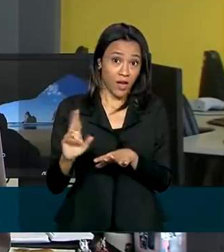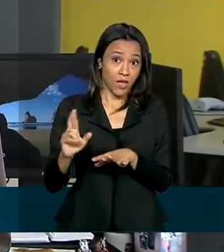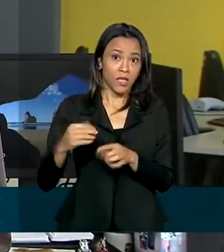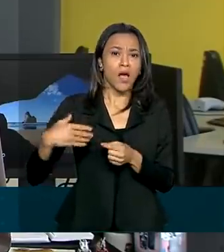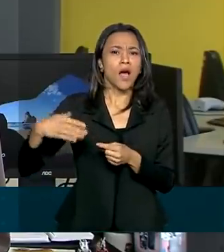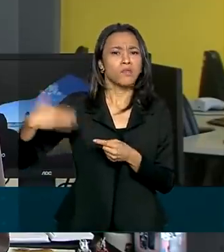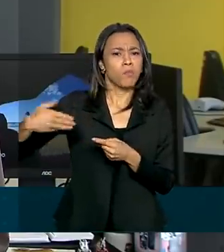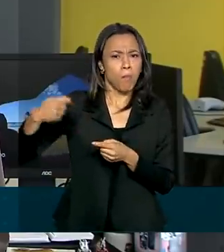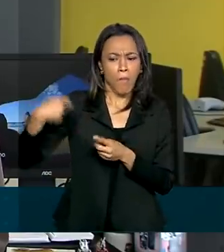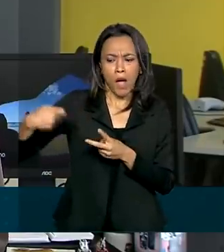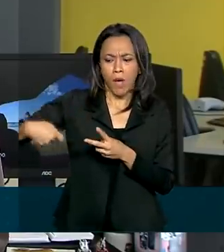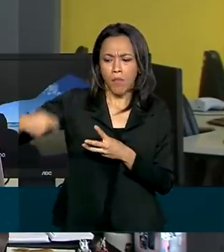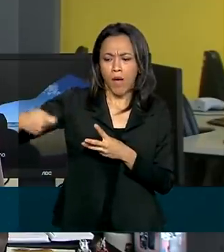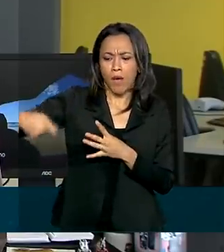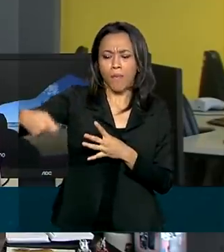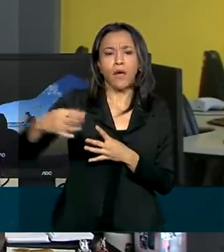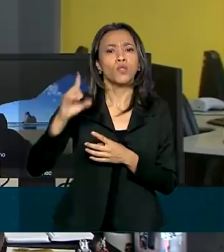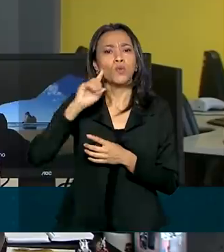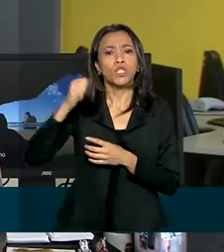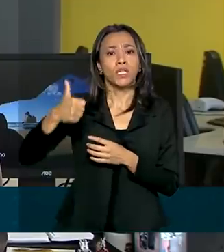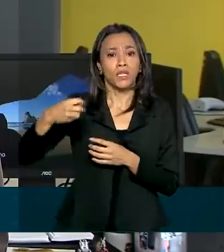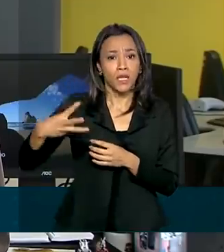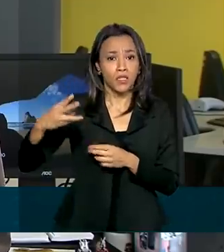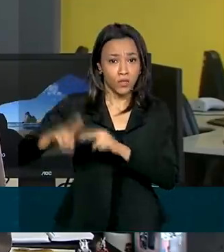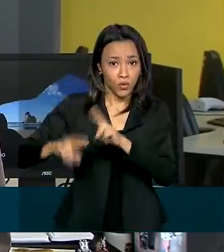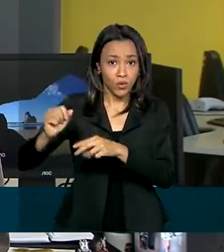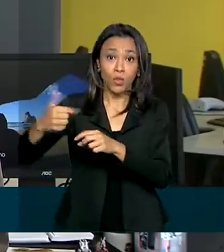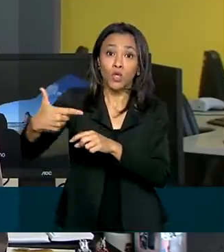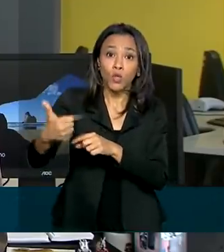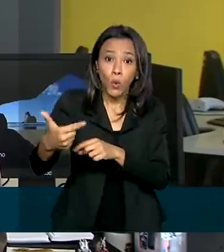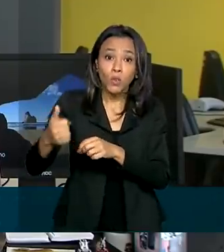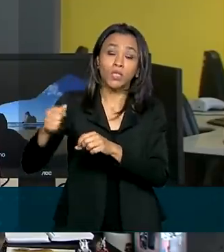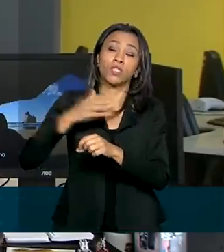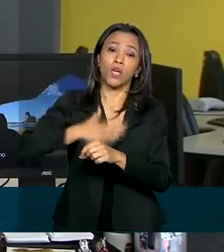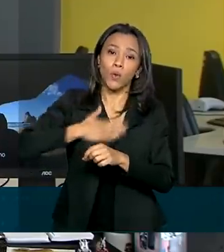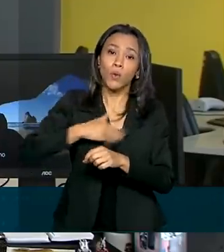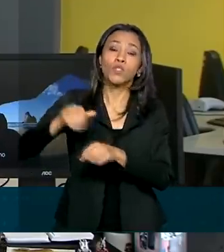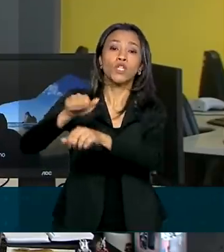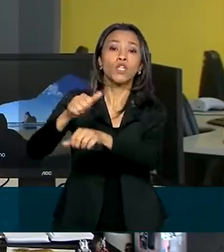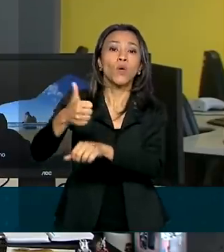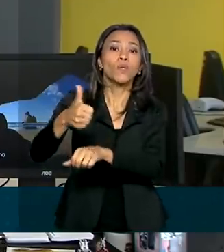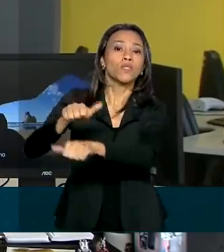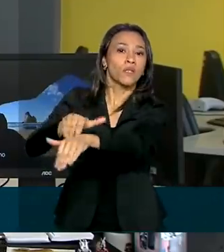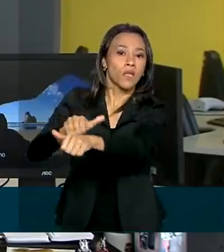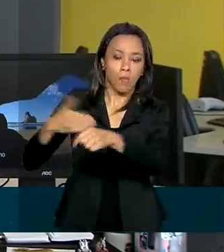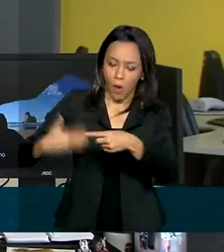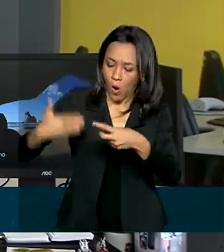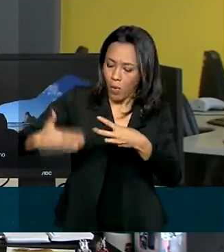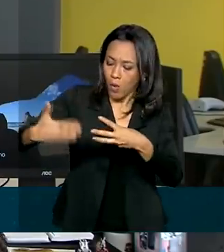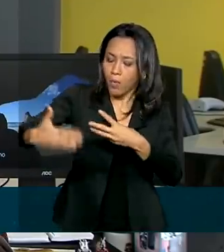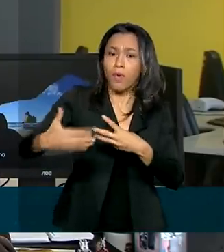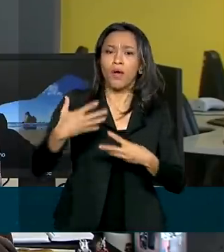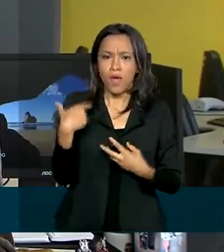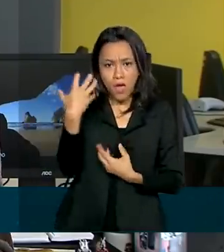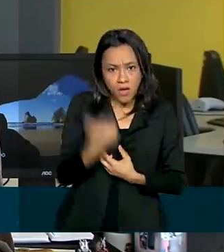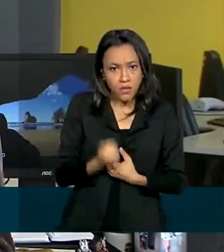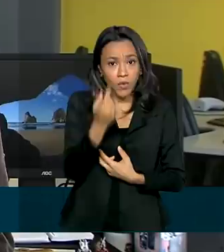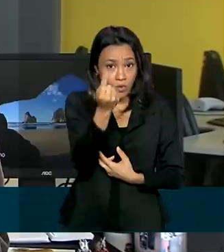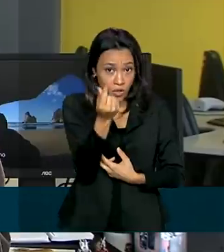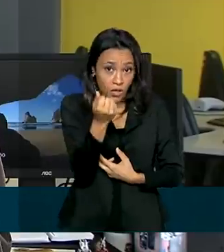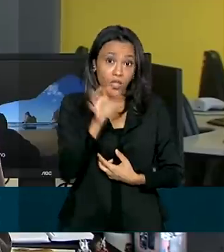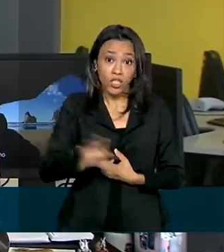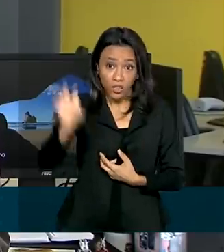parcelas vão ser depositadas nos dias 13 de julho, 12 de agosto e 11 de setembro. Para receber o benefício, estados e